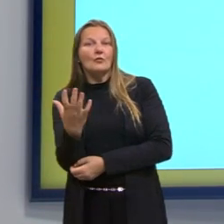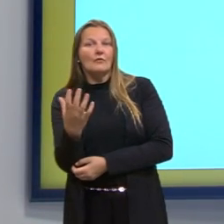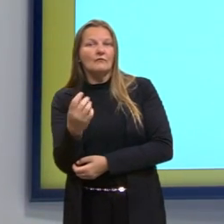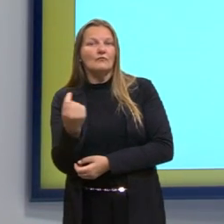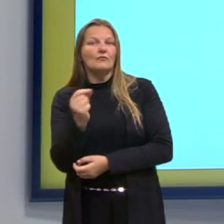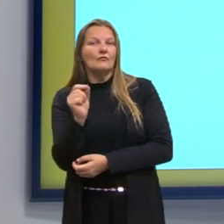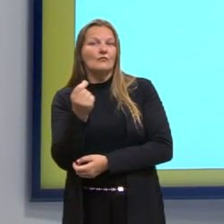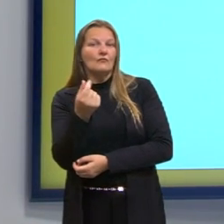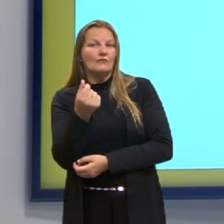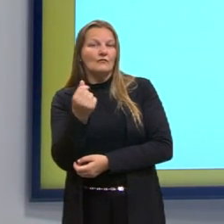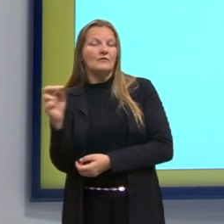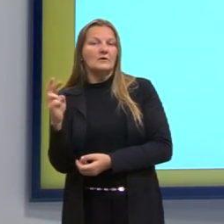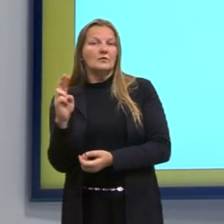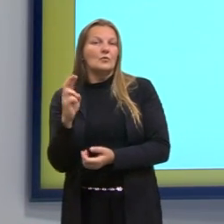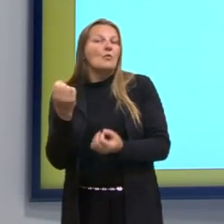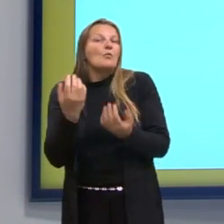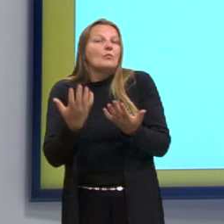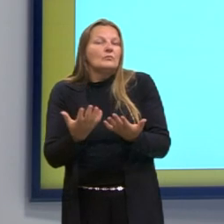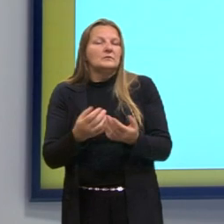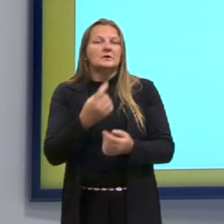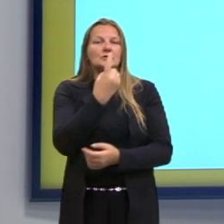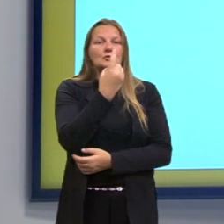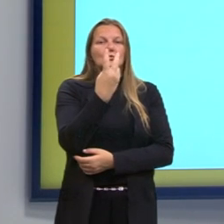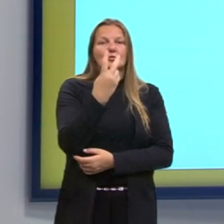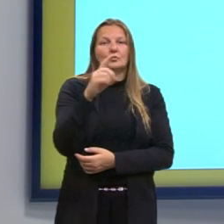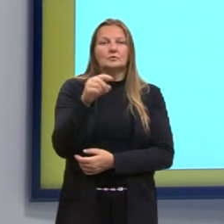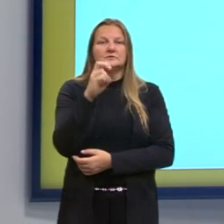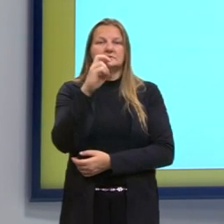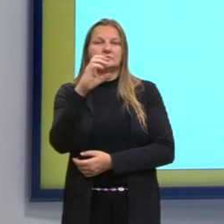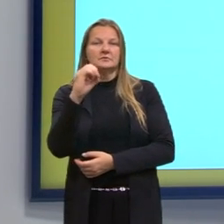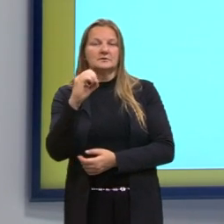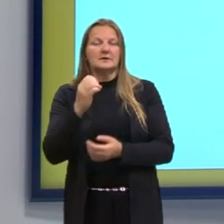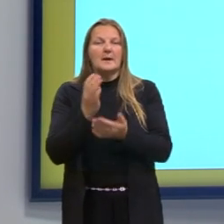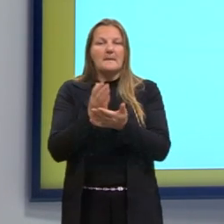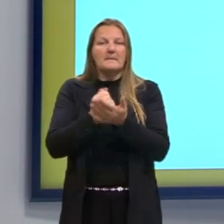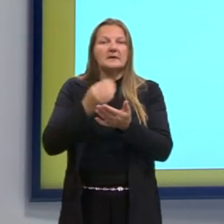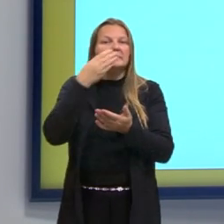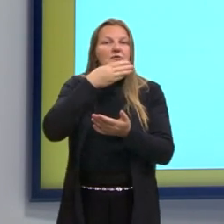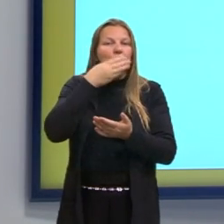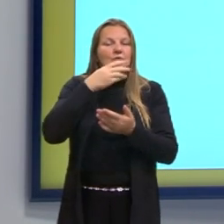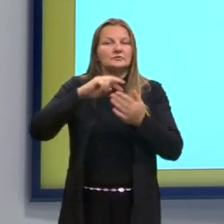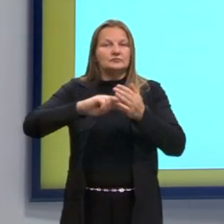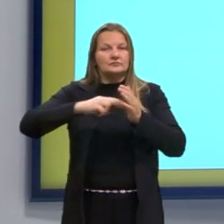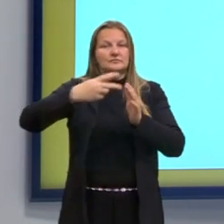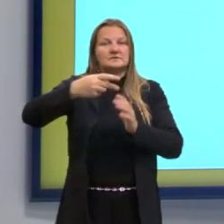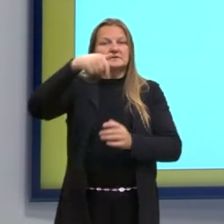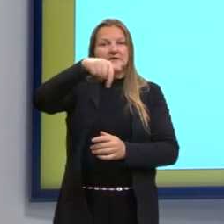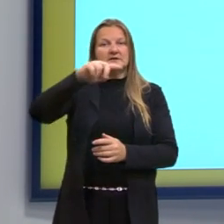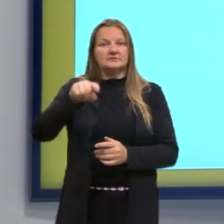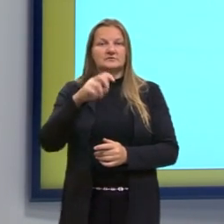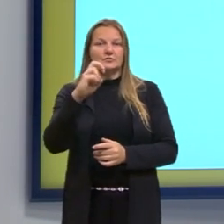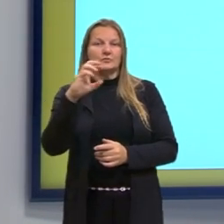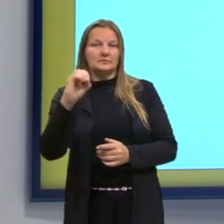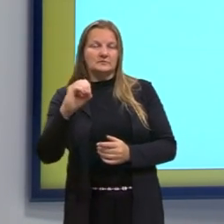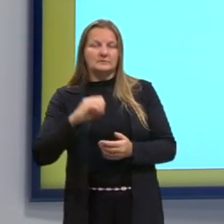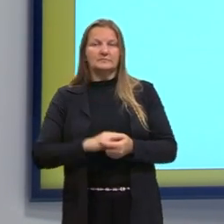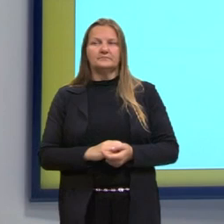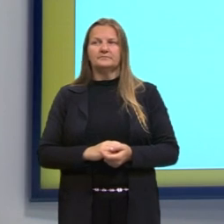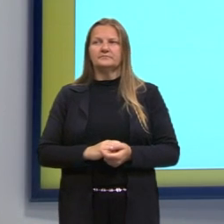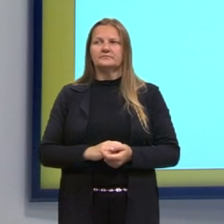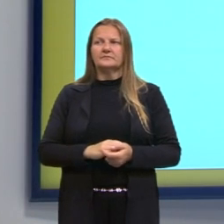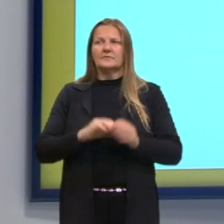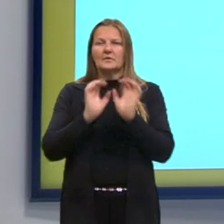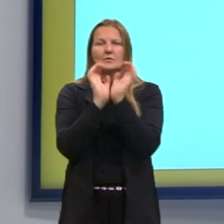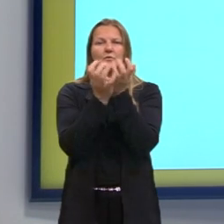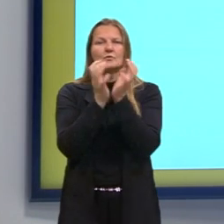o frango permanece 12,50. A batata doce, que nós vimos que vai para 7,50. E as